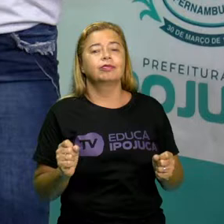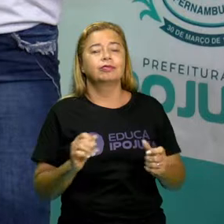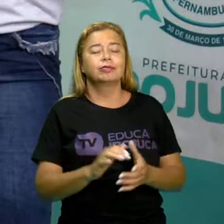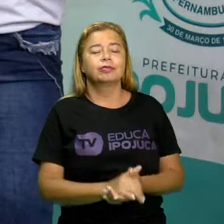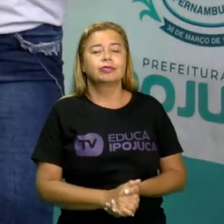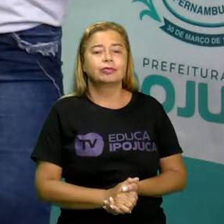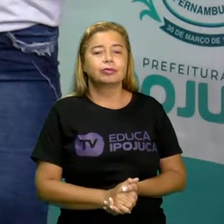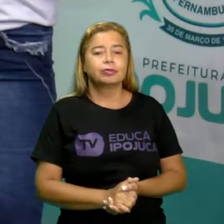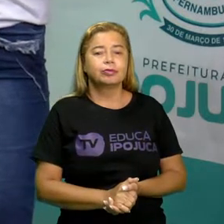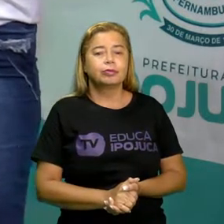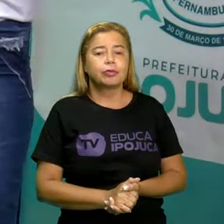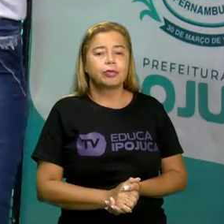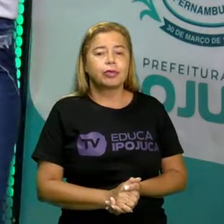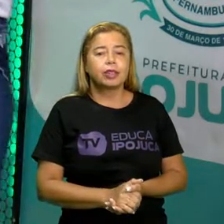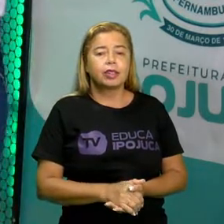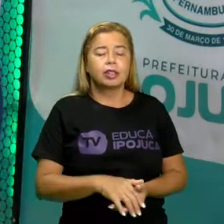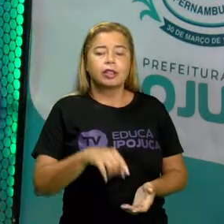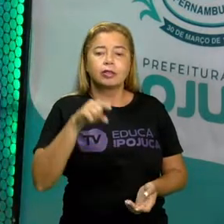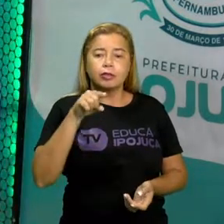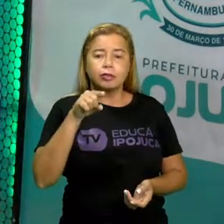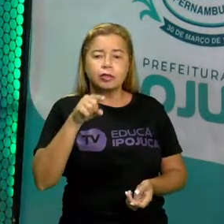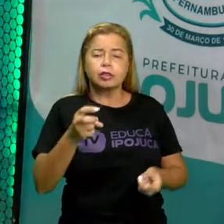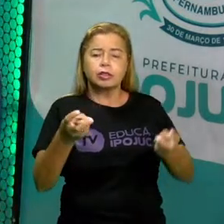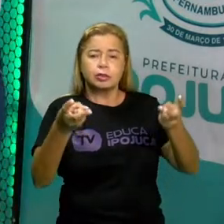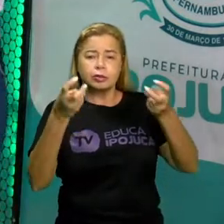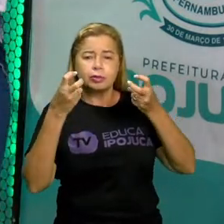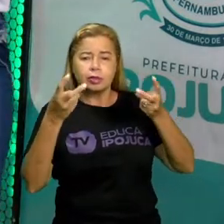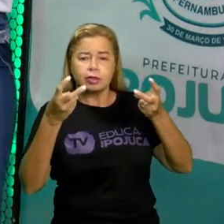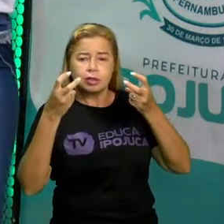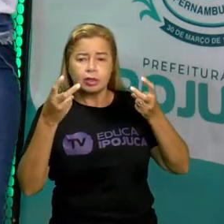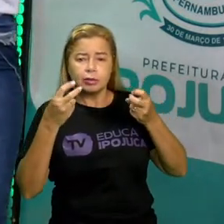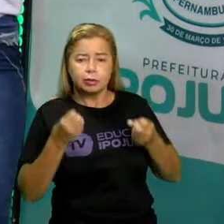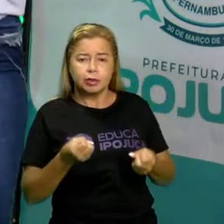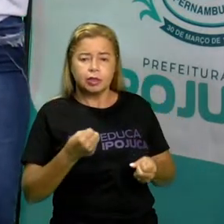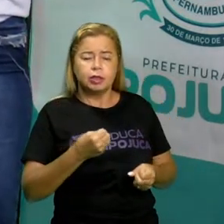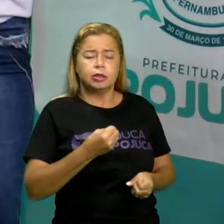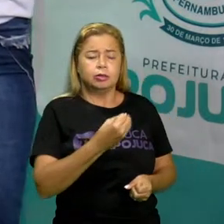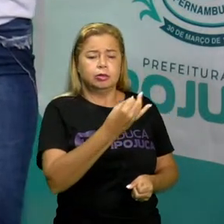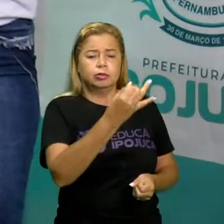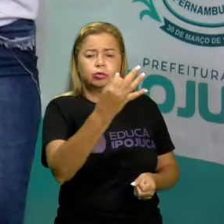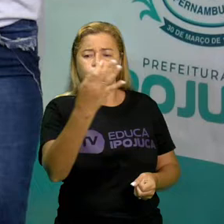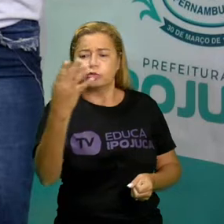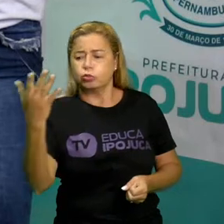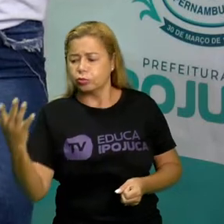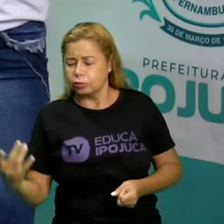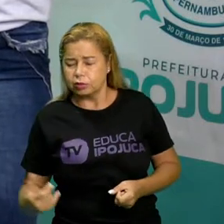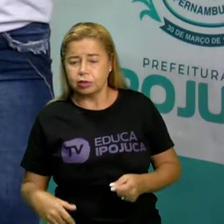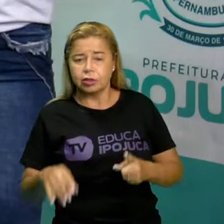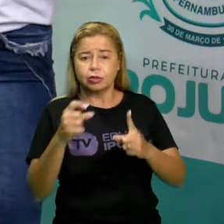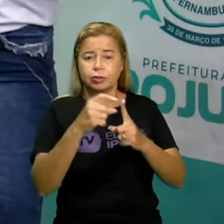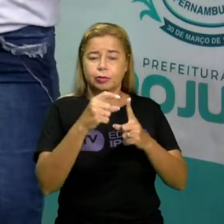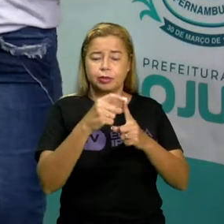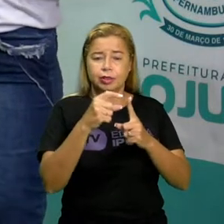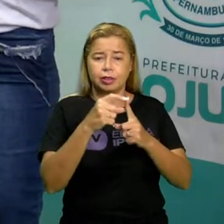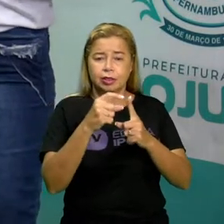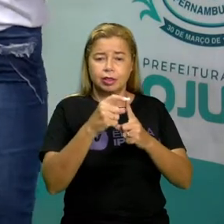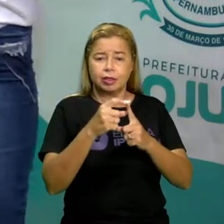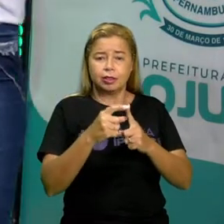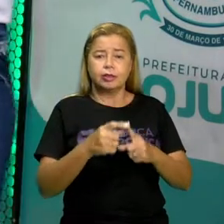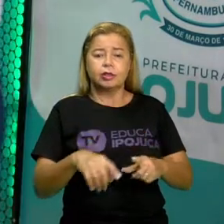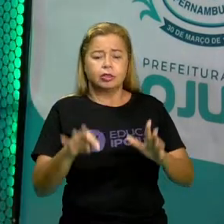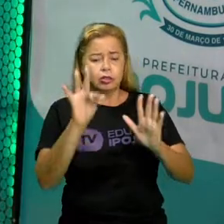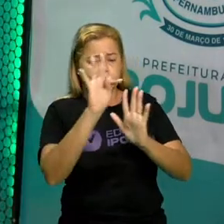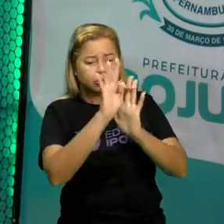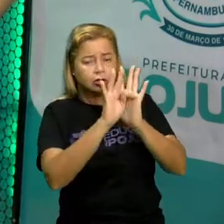crianças. E vocês viram quantas palavras temos nesse texto? Legal, né? Bom,